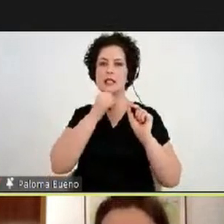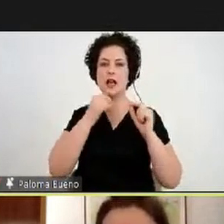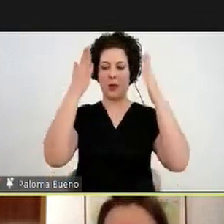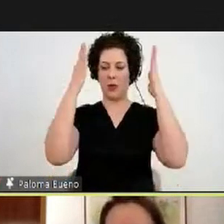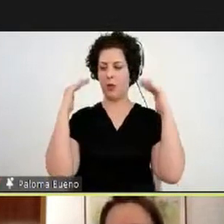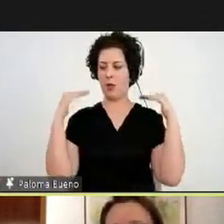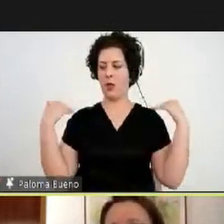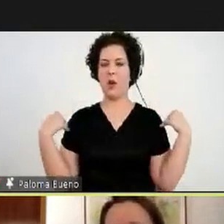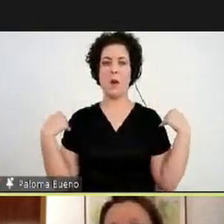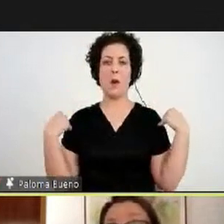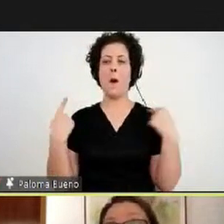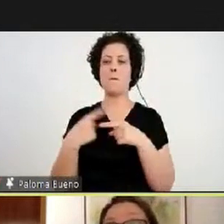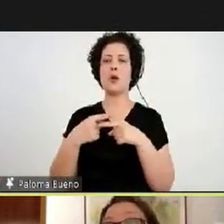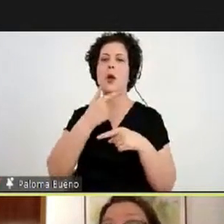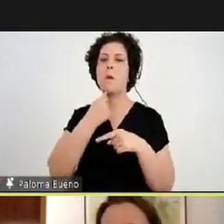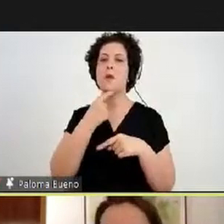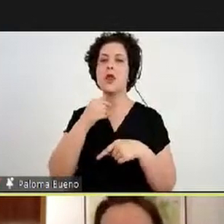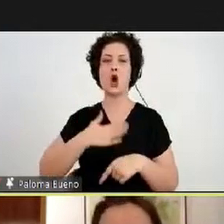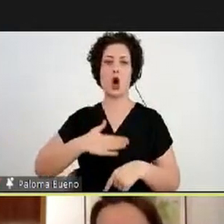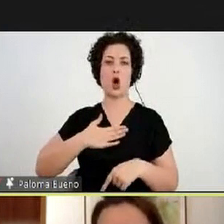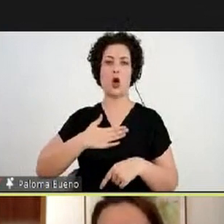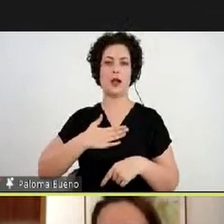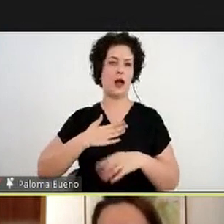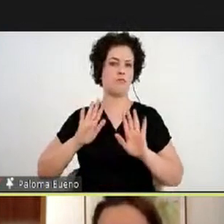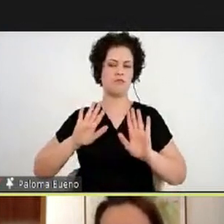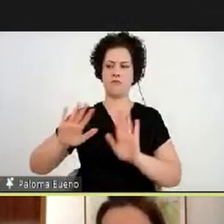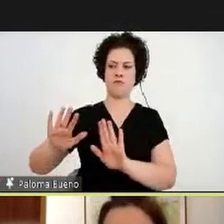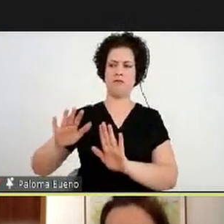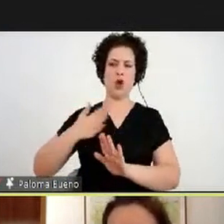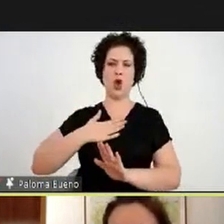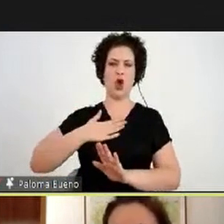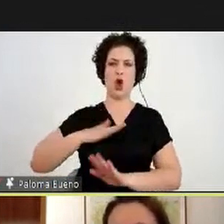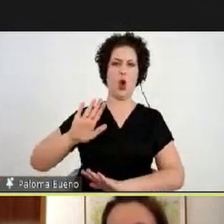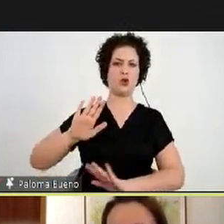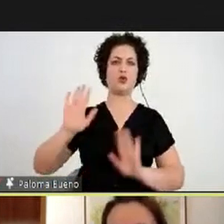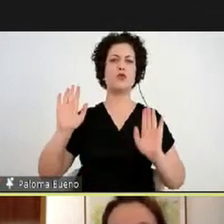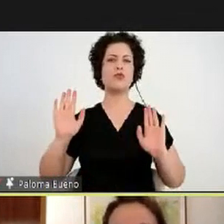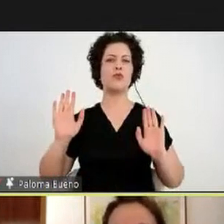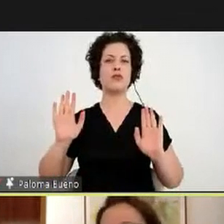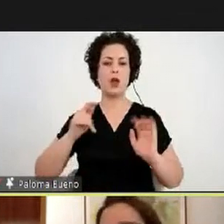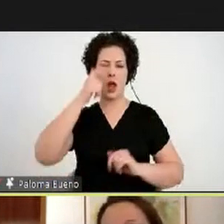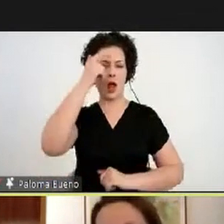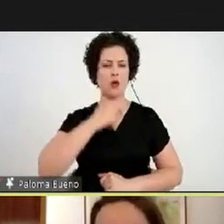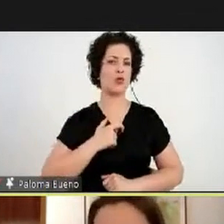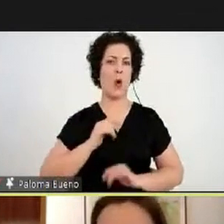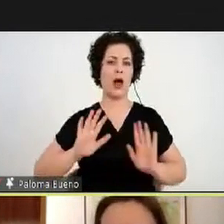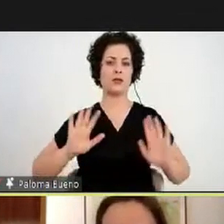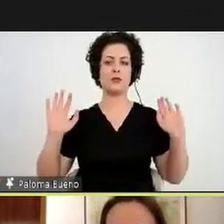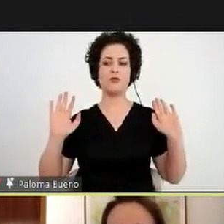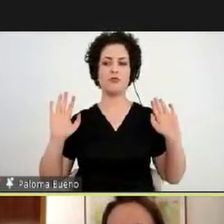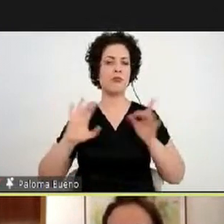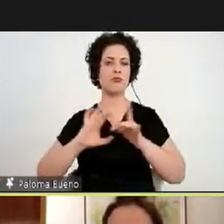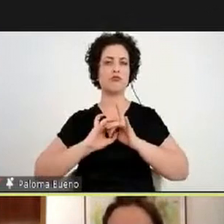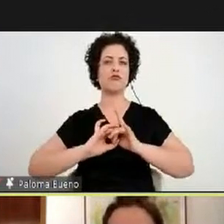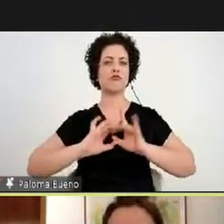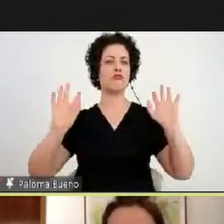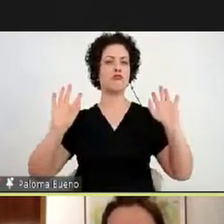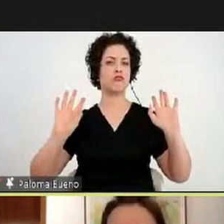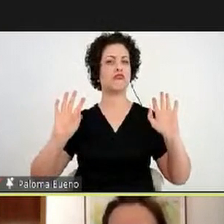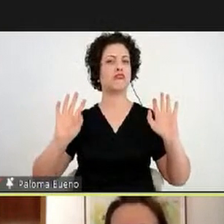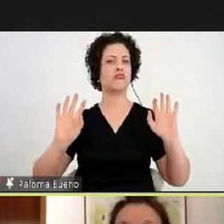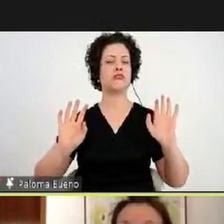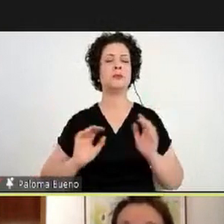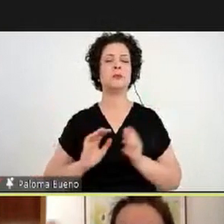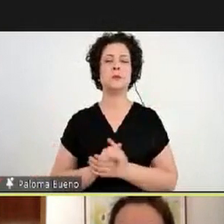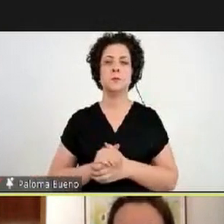os meninos gostam, eu quero ser como eu sou. Enfim, uma conversa desabrochada ali pelo contato com a